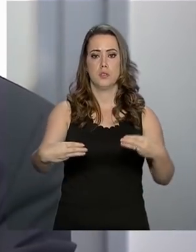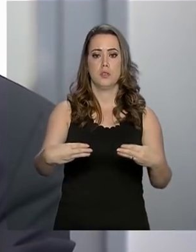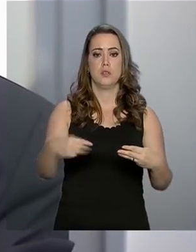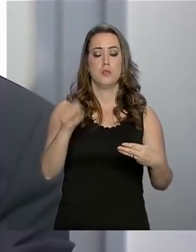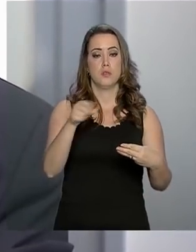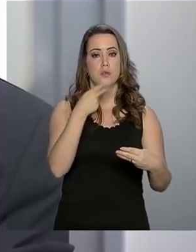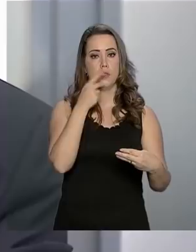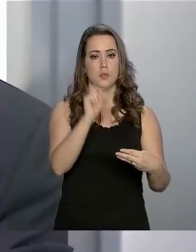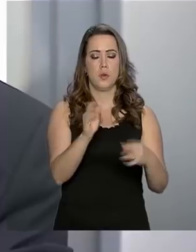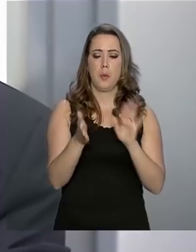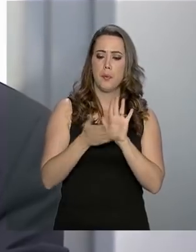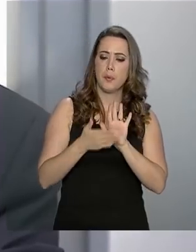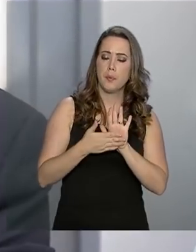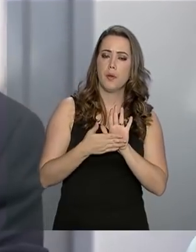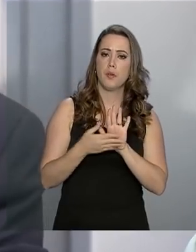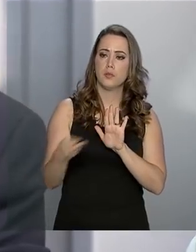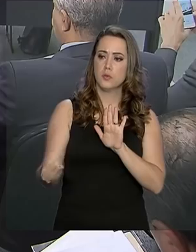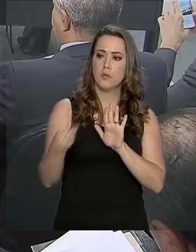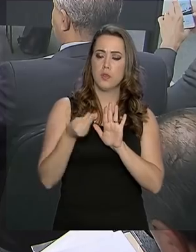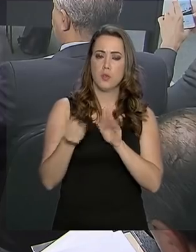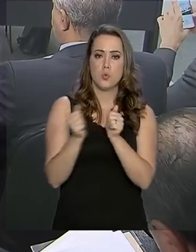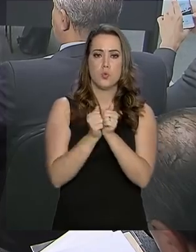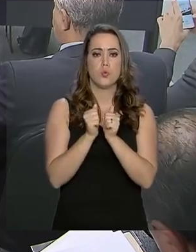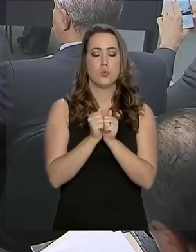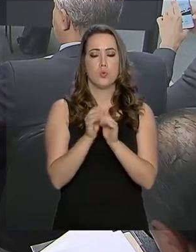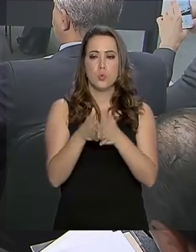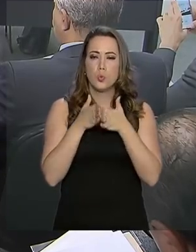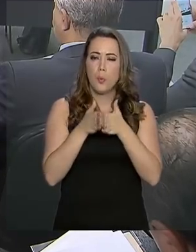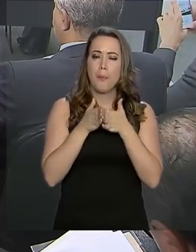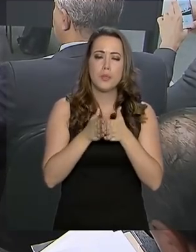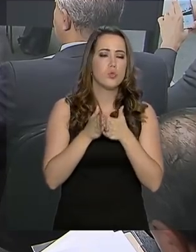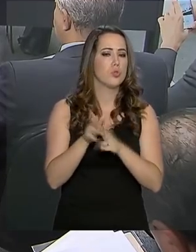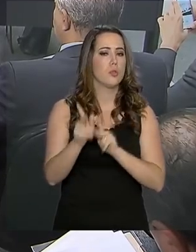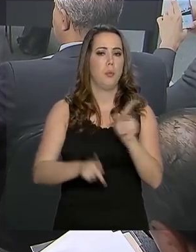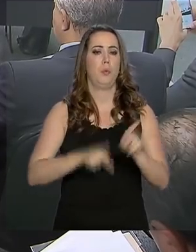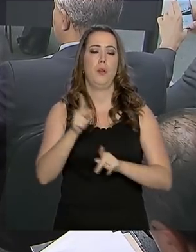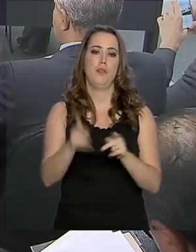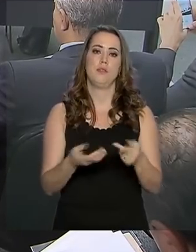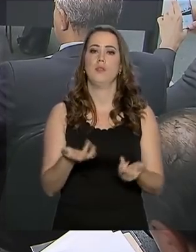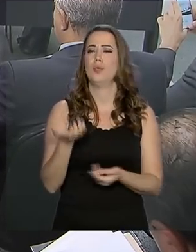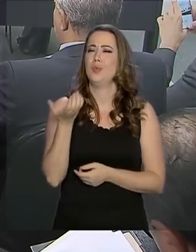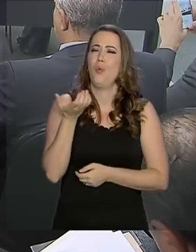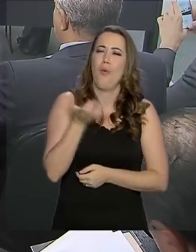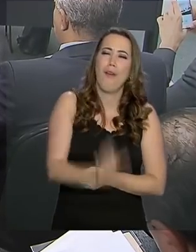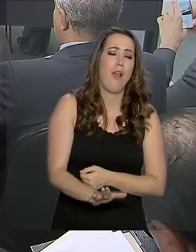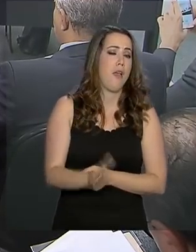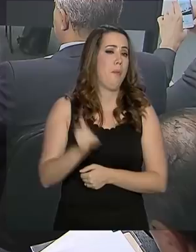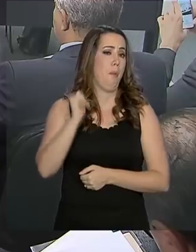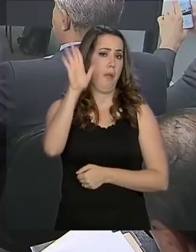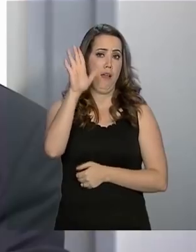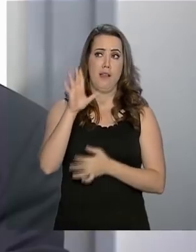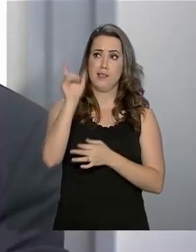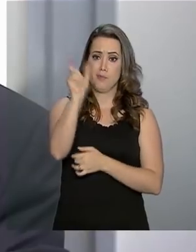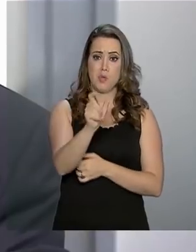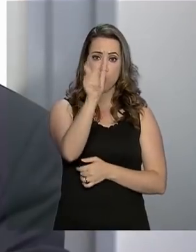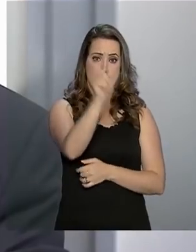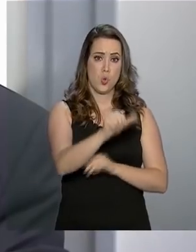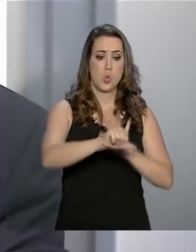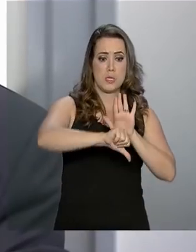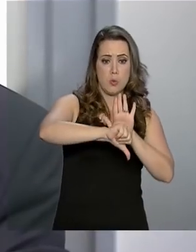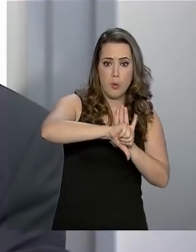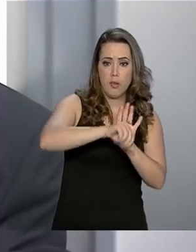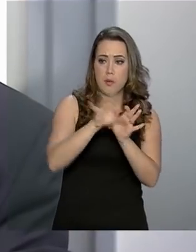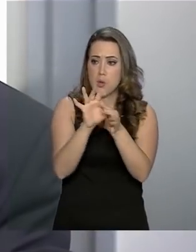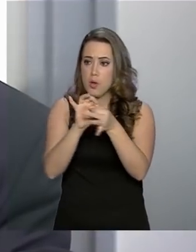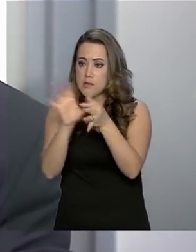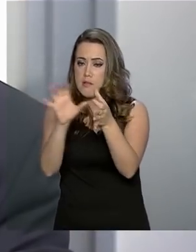Benjamin, a proposta veio ao encontro do apelo da população brasileira que não suporta mais a impunidade. Ele acredita